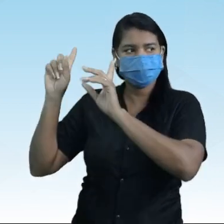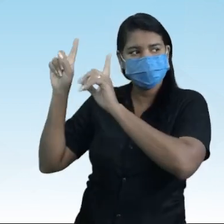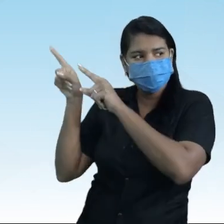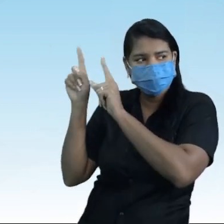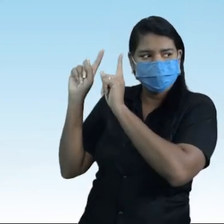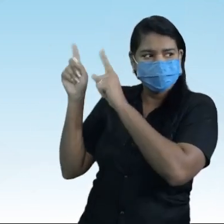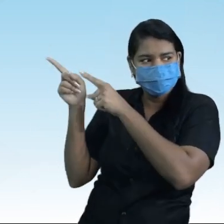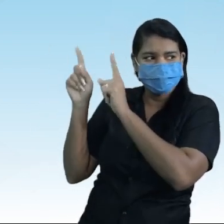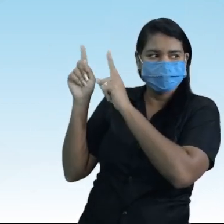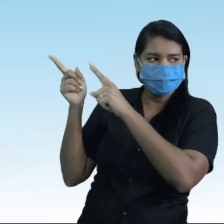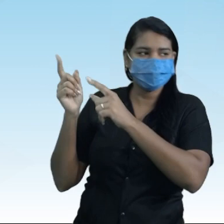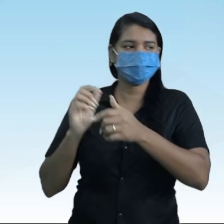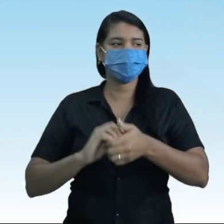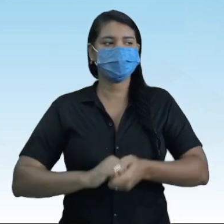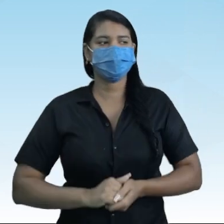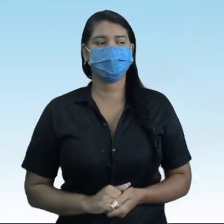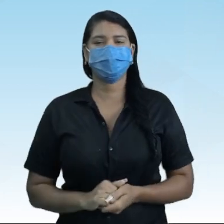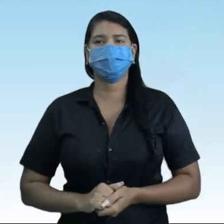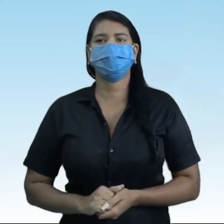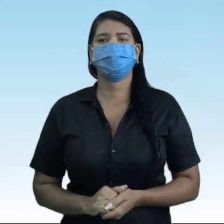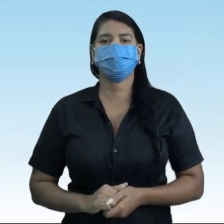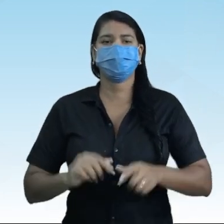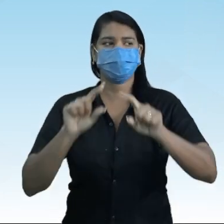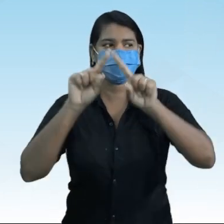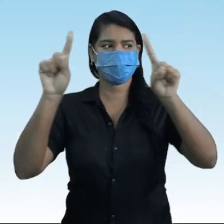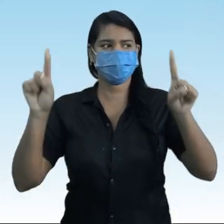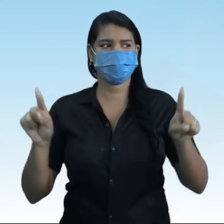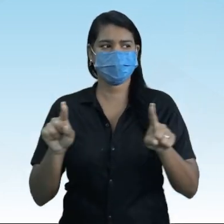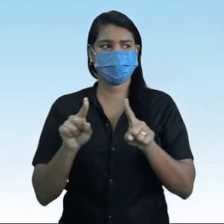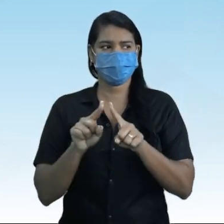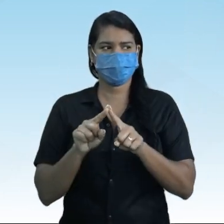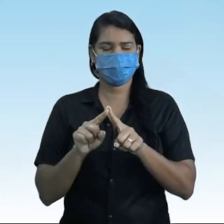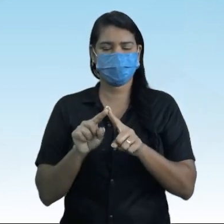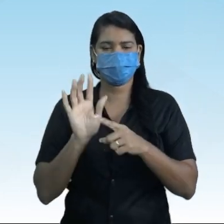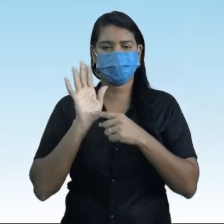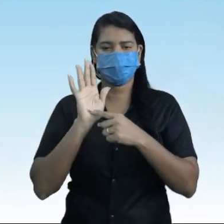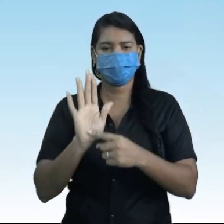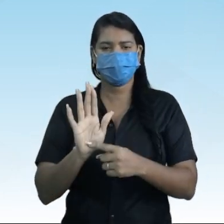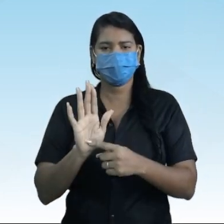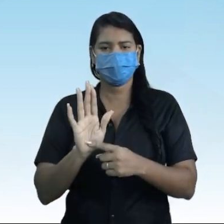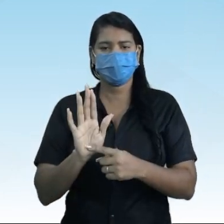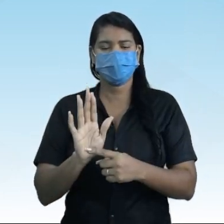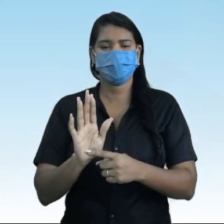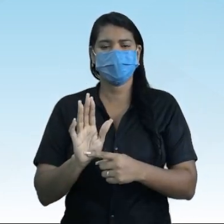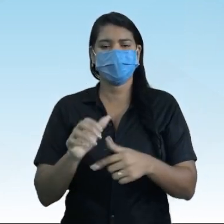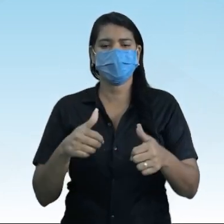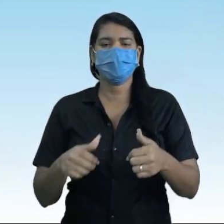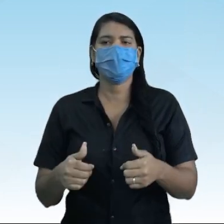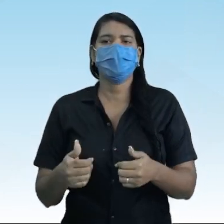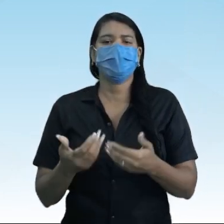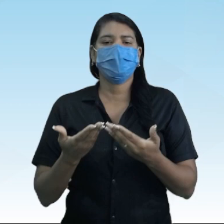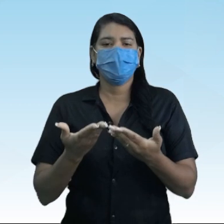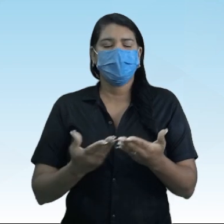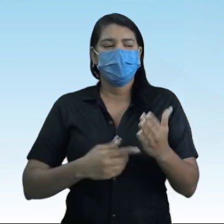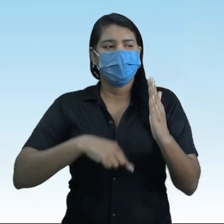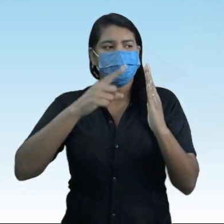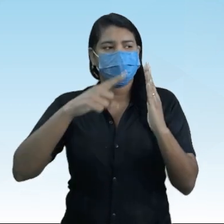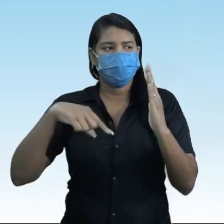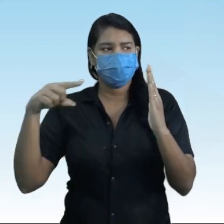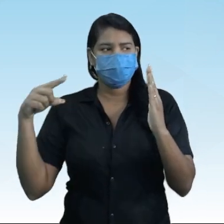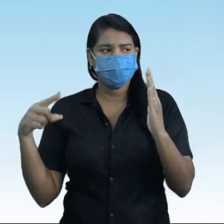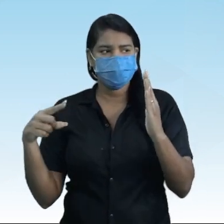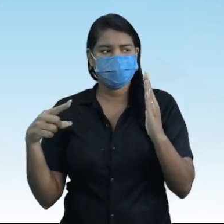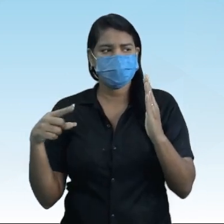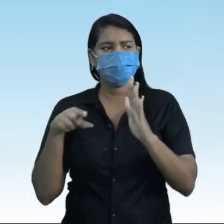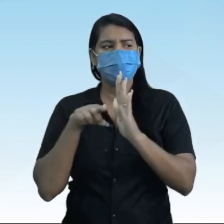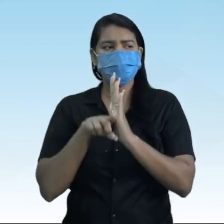Então, nós trouxemos aqui uma plataforma do Old Wall, que trabalha com qual? Com um gráfico e faz as